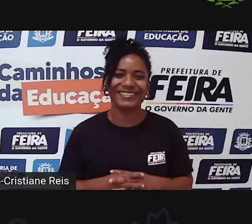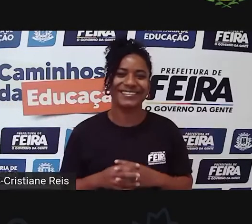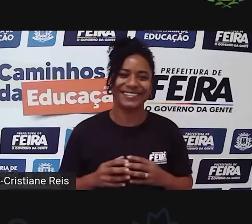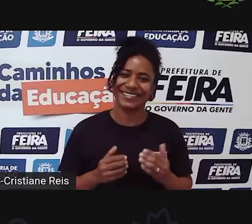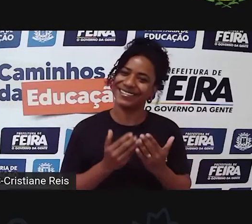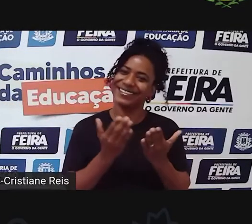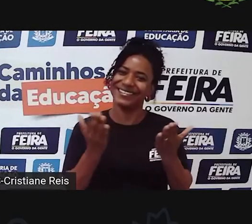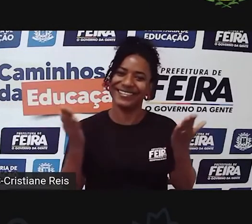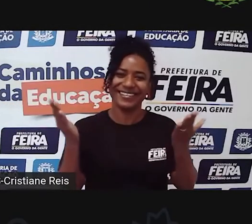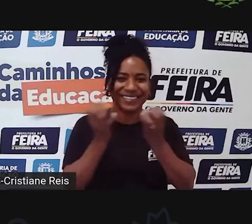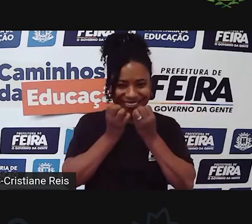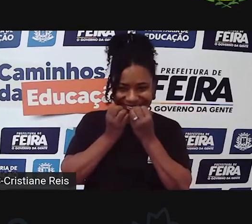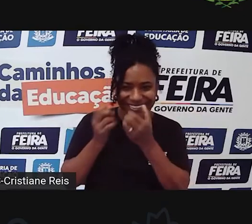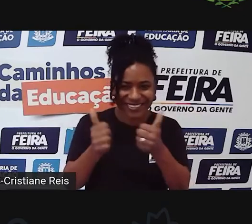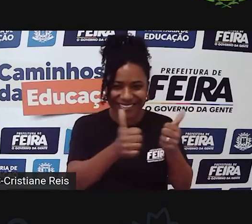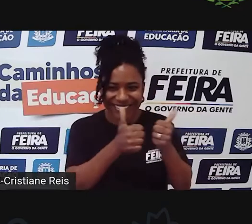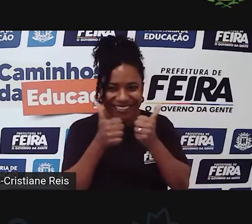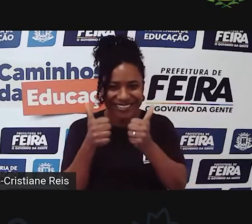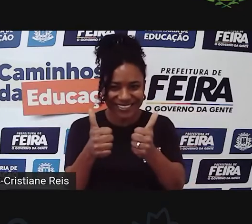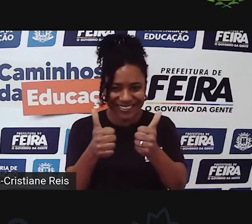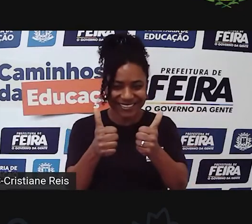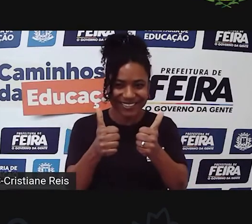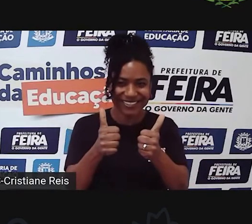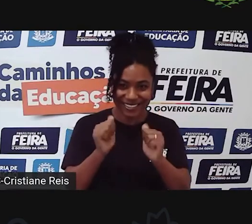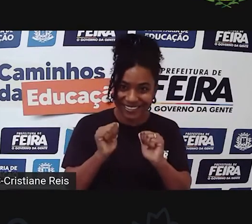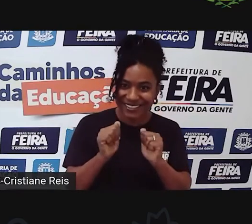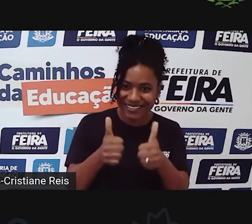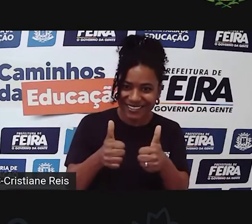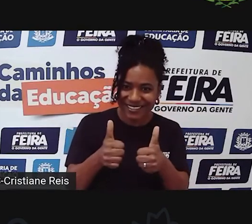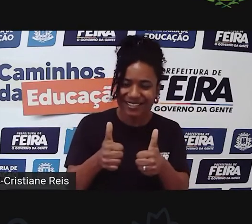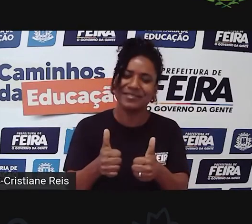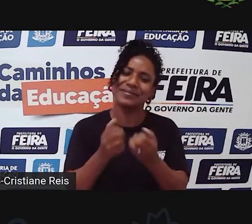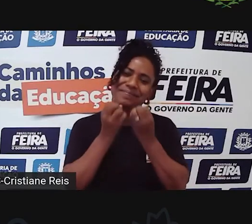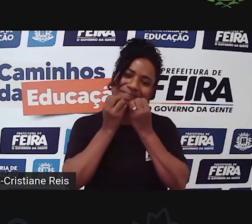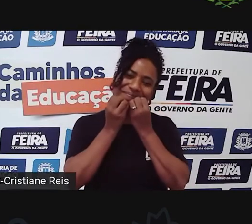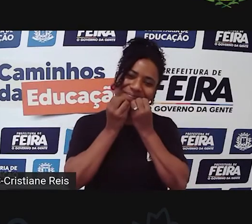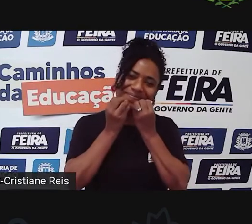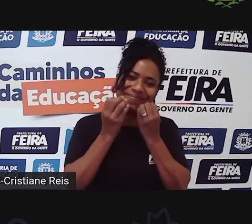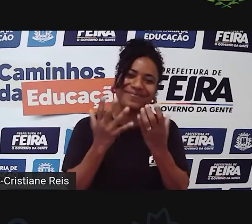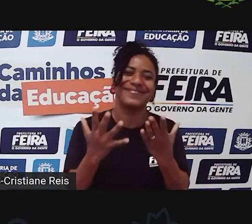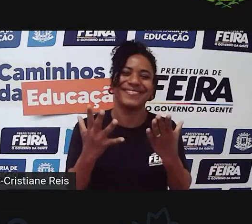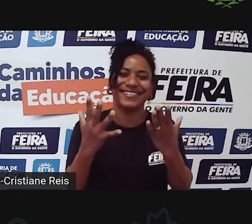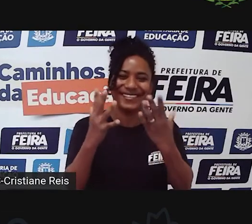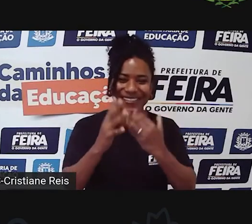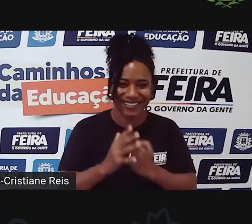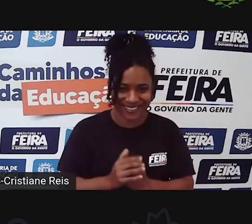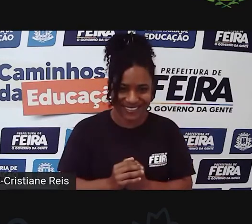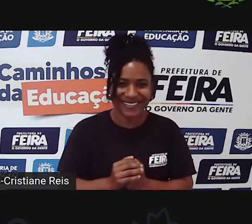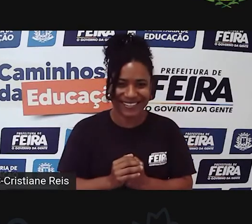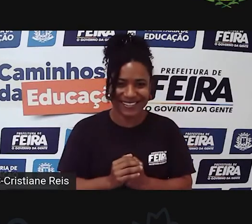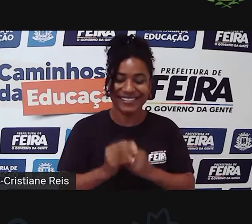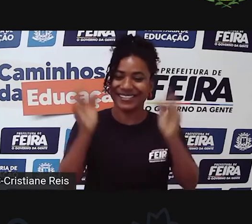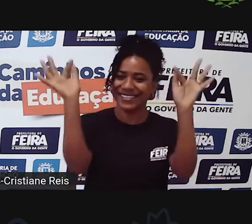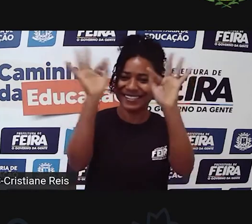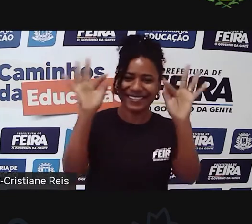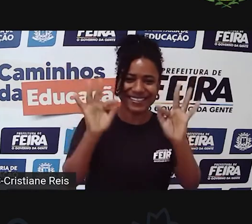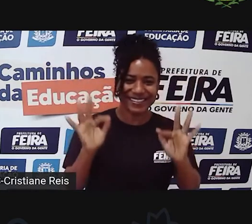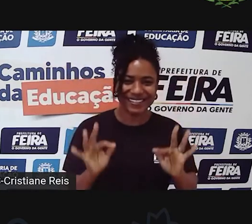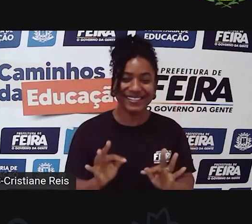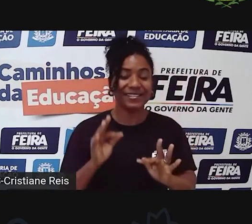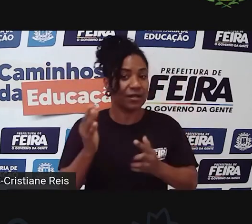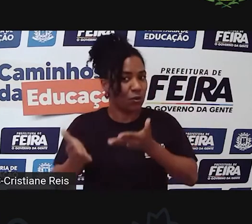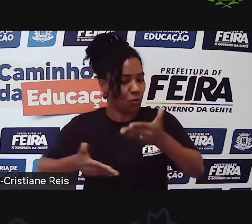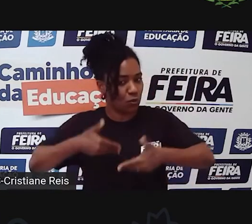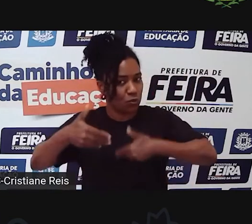Olá, amores, tudo certinho com vocês? Espero que vocês estejam ótimos, felizes e se